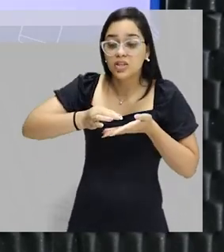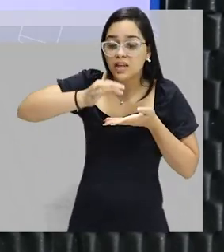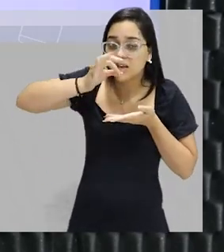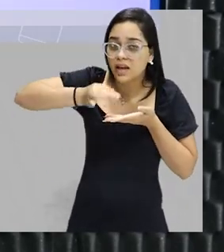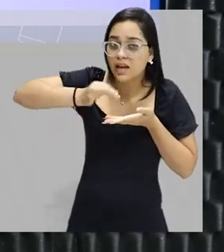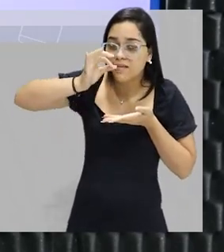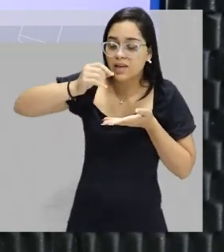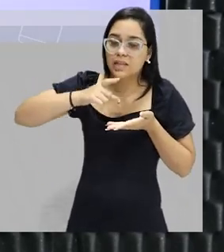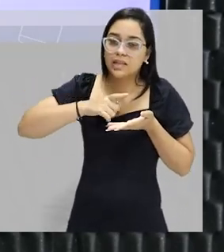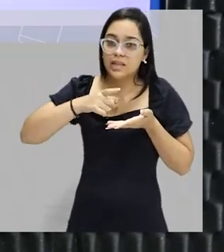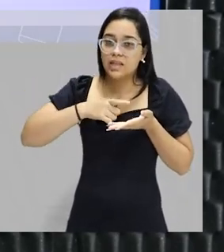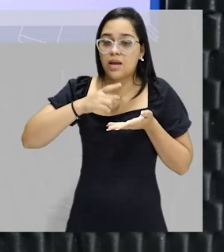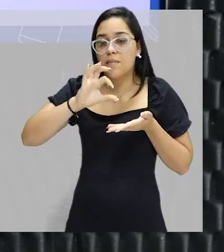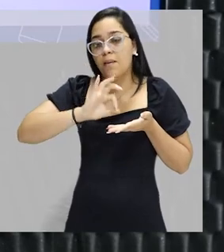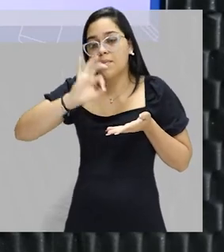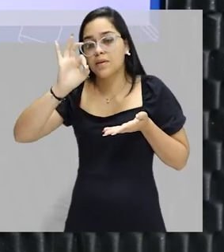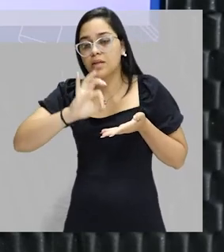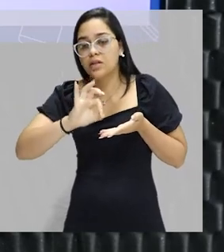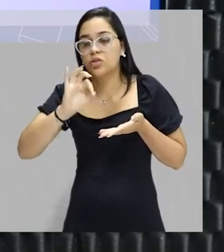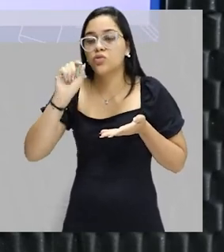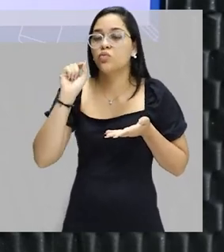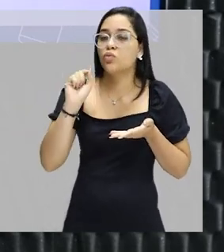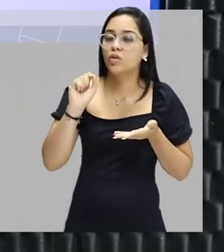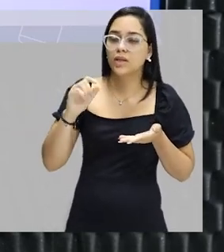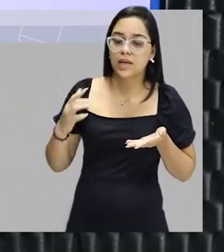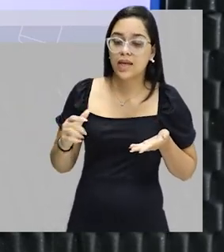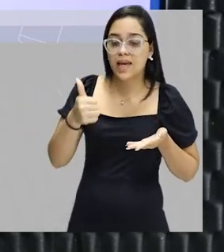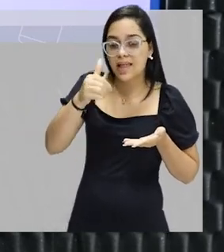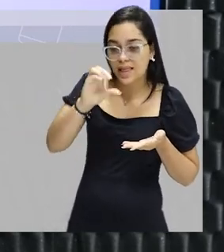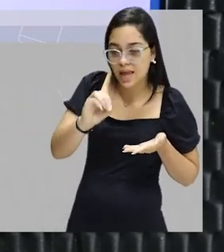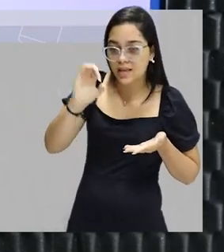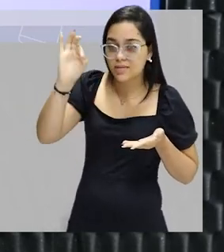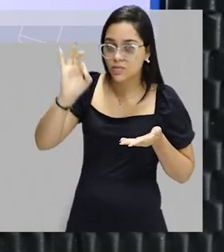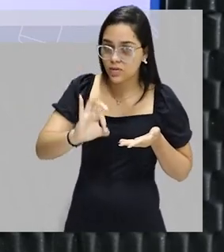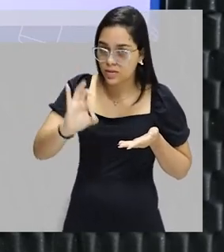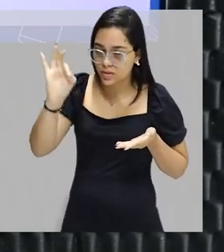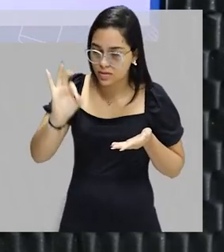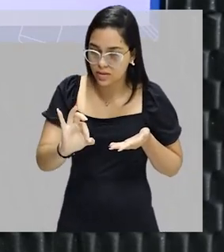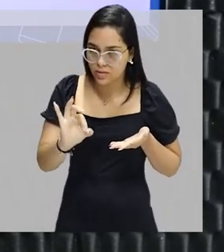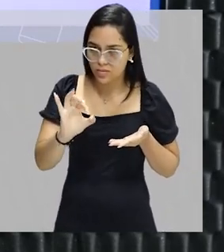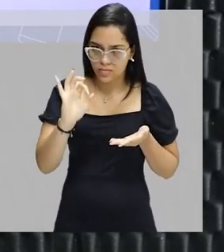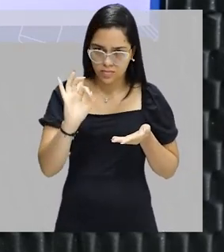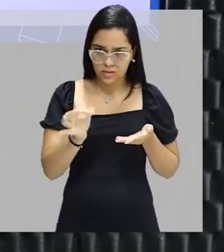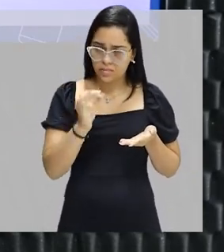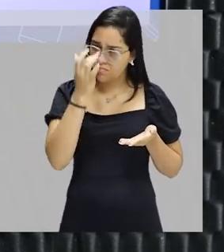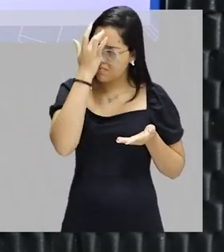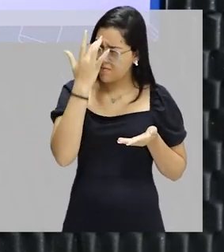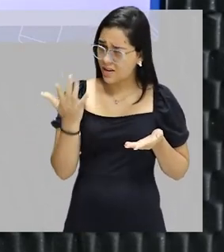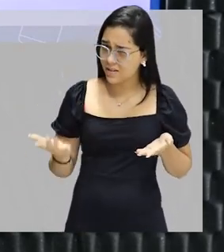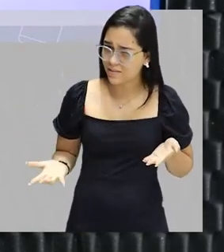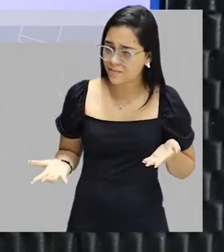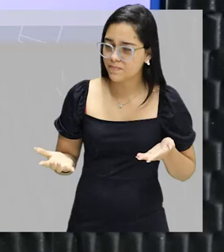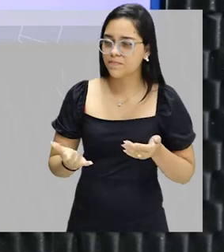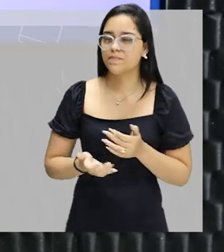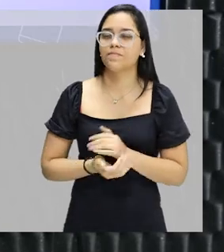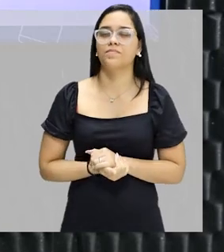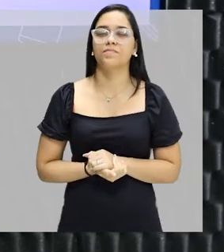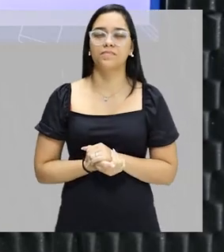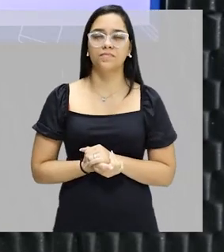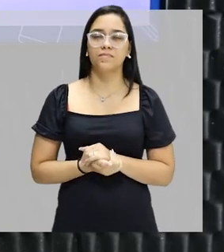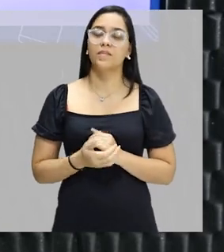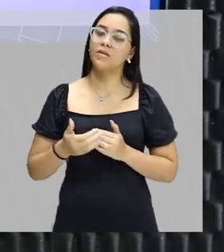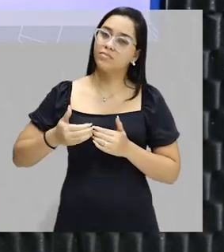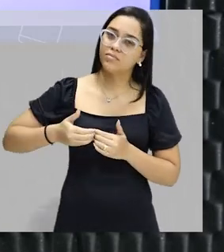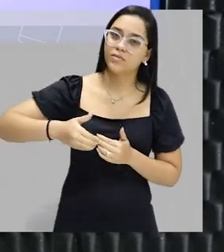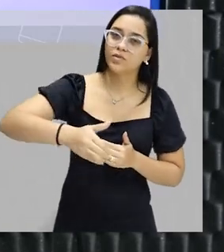eu vou ter uma porcentagem de massa de 10%. Beleza? Fácil, né? Beleza.